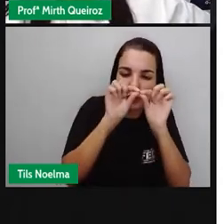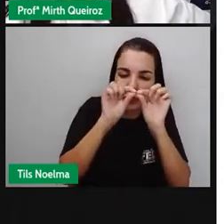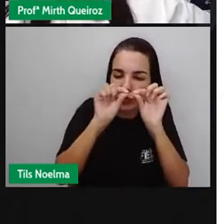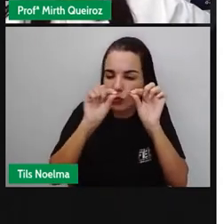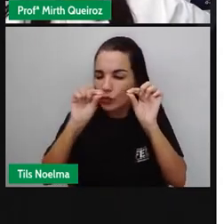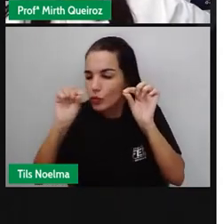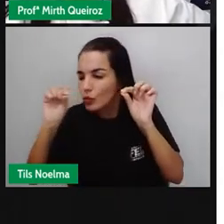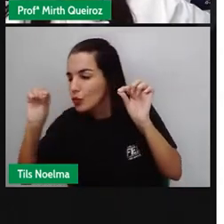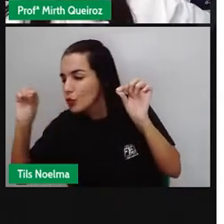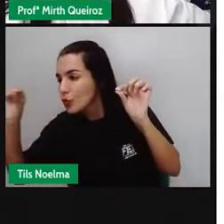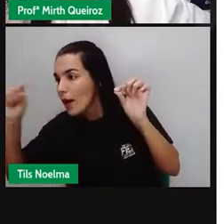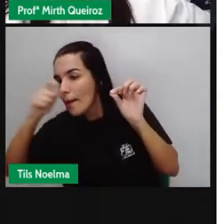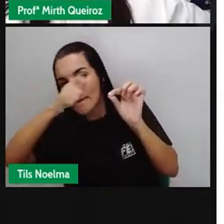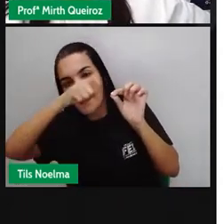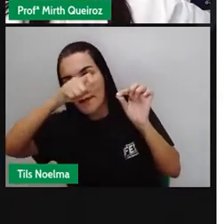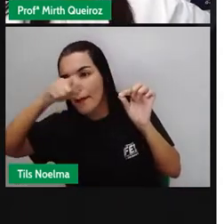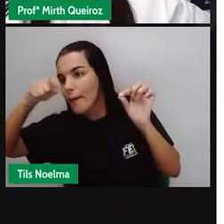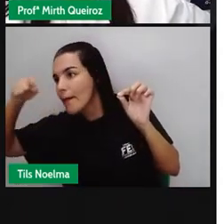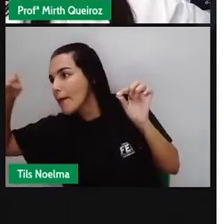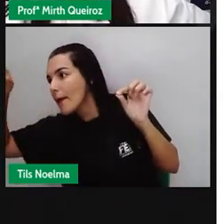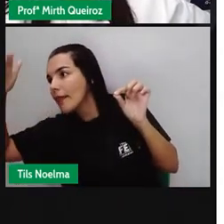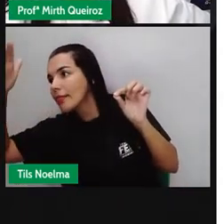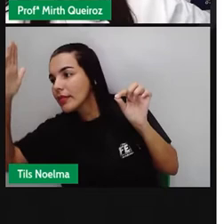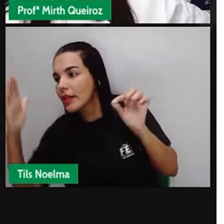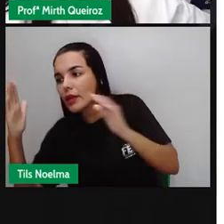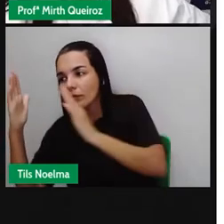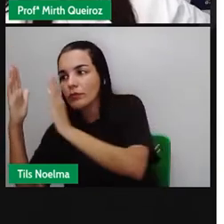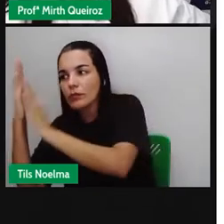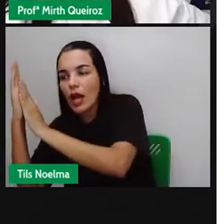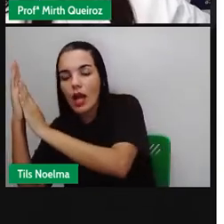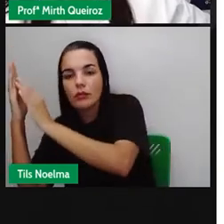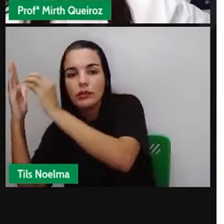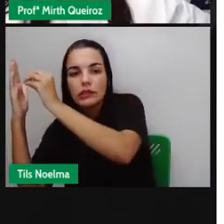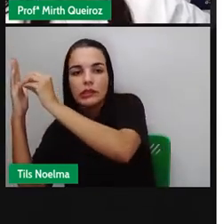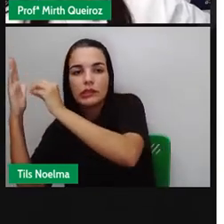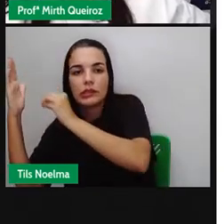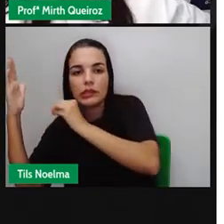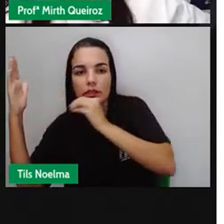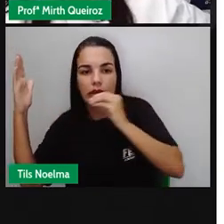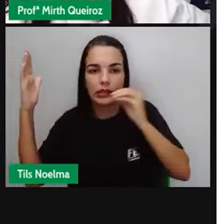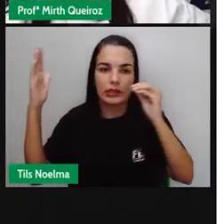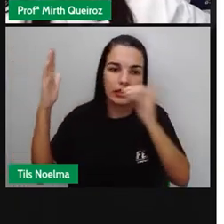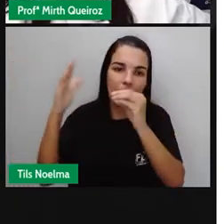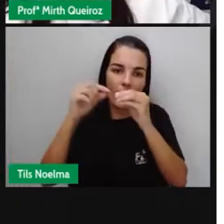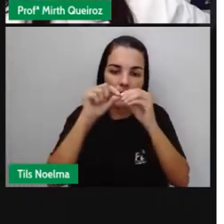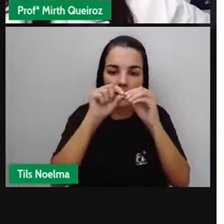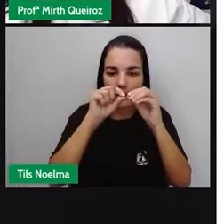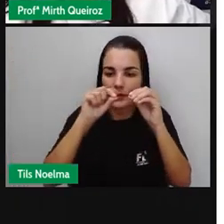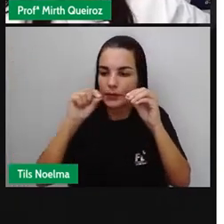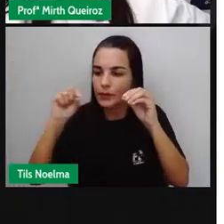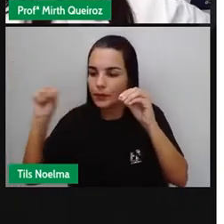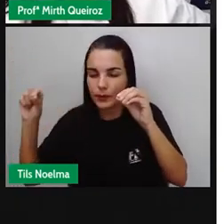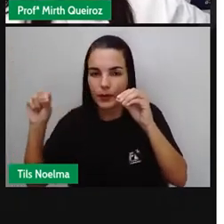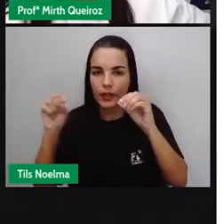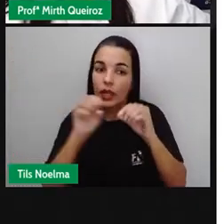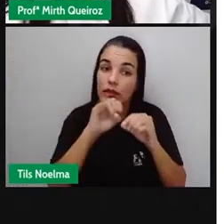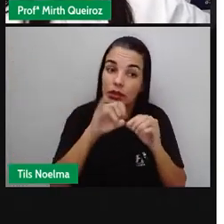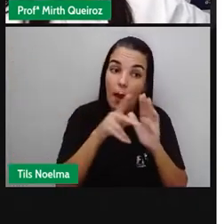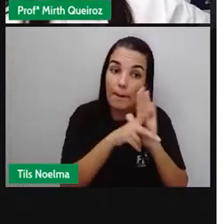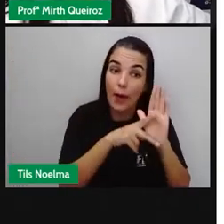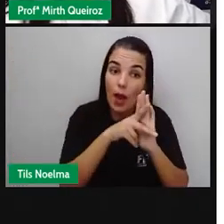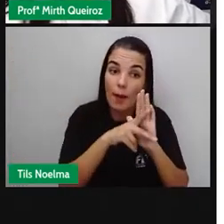e não, a não ser, né? Que seja aí um poema. No poema, não necessita ir até o final da linha, obviamente.